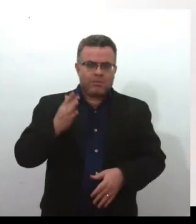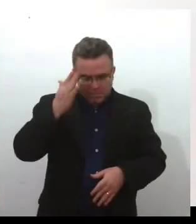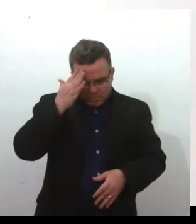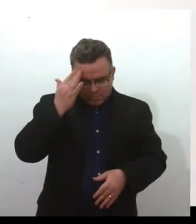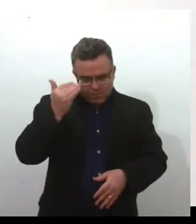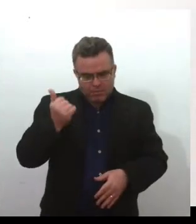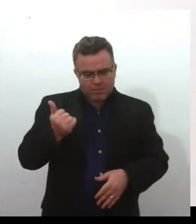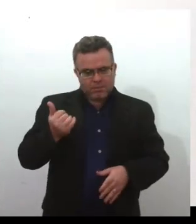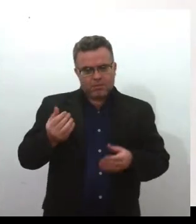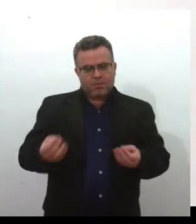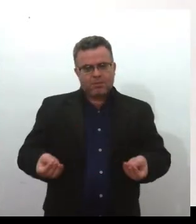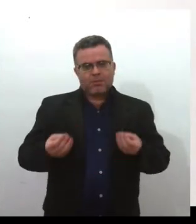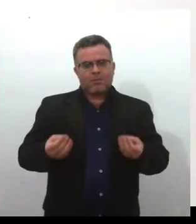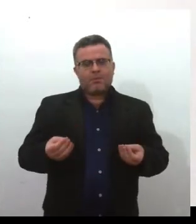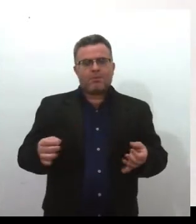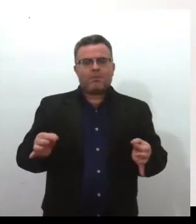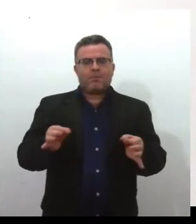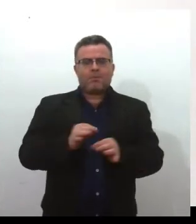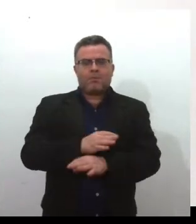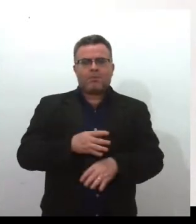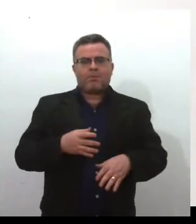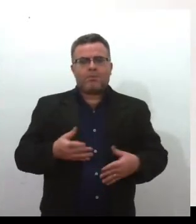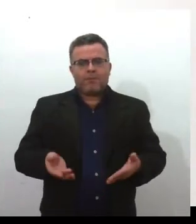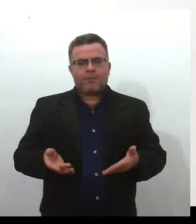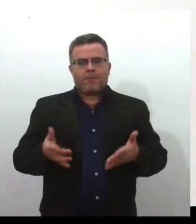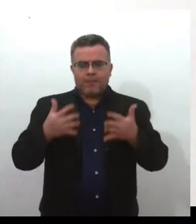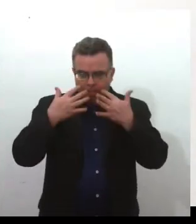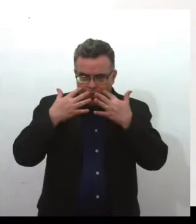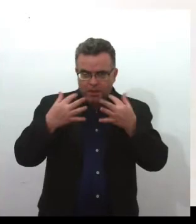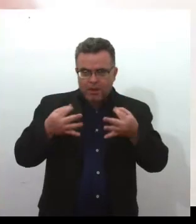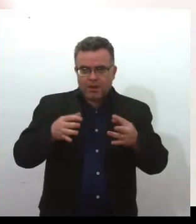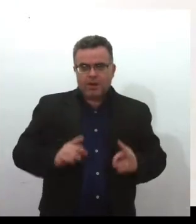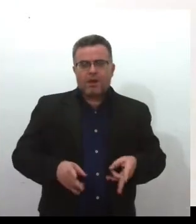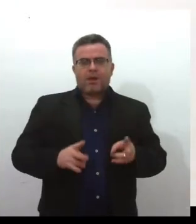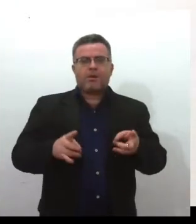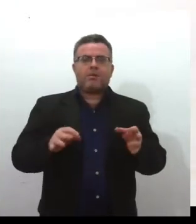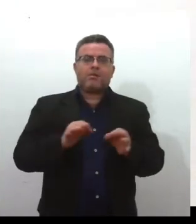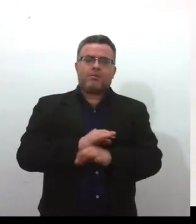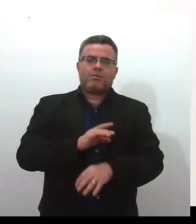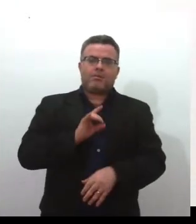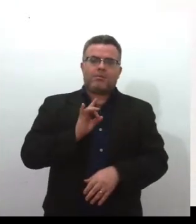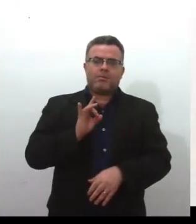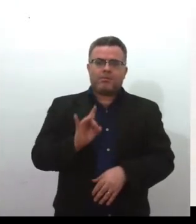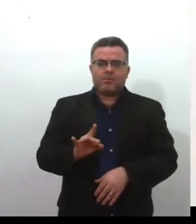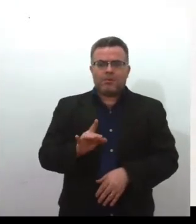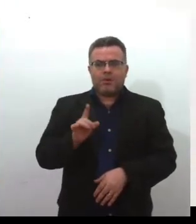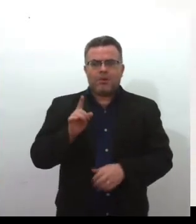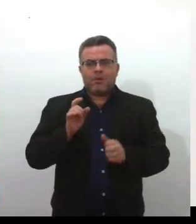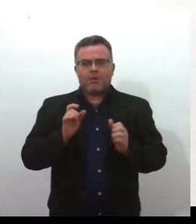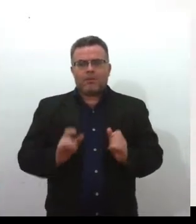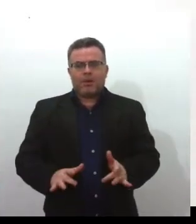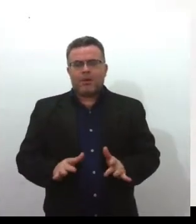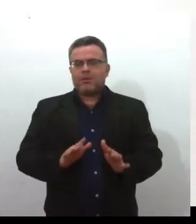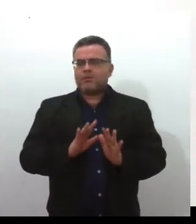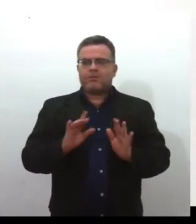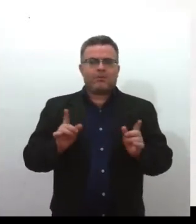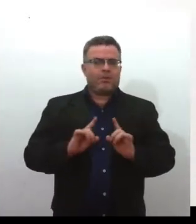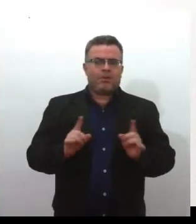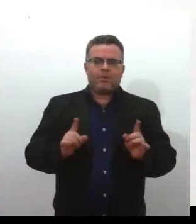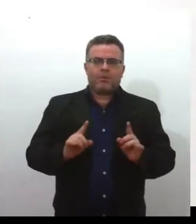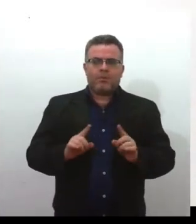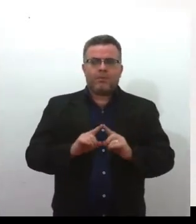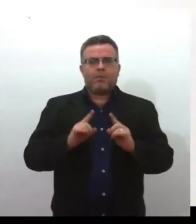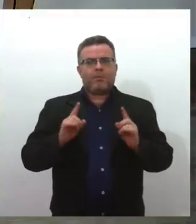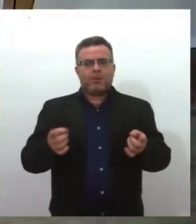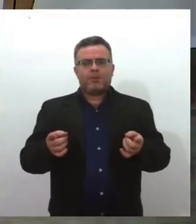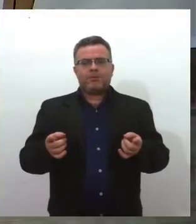ainda se passava por uma questão de indicação política e não só, como ela disse, usando as palavras dela, não só por mérito.